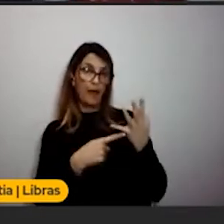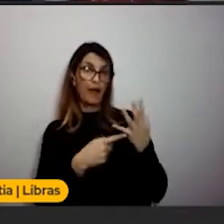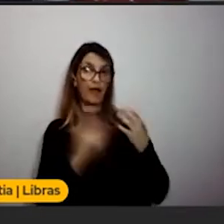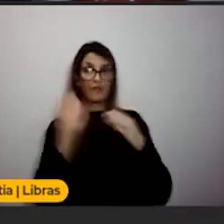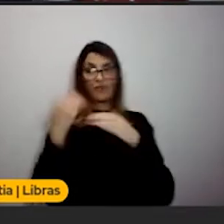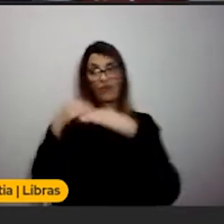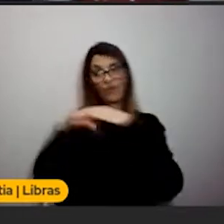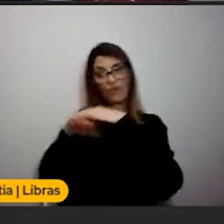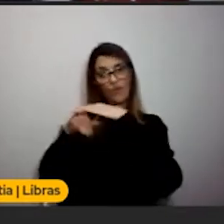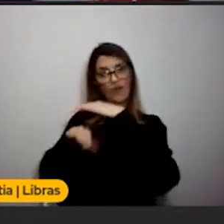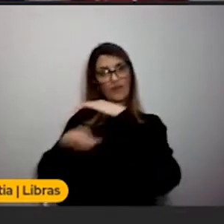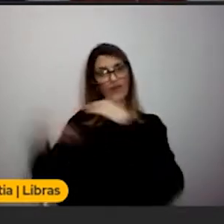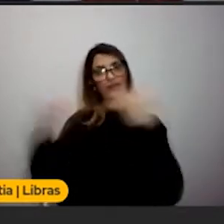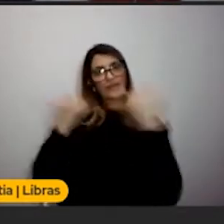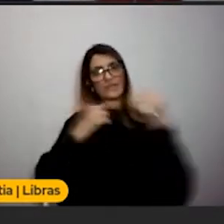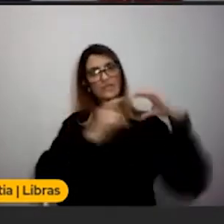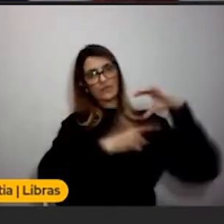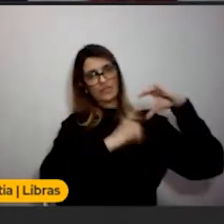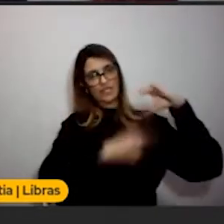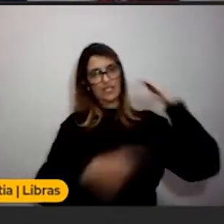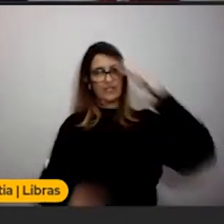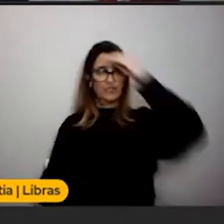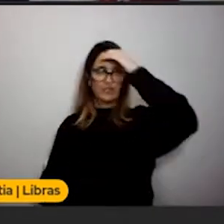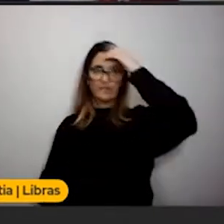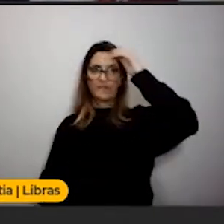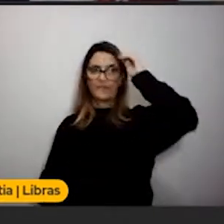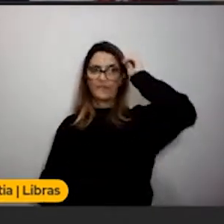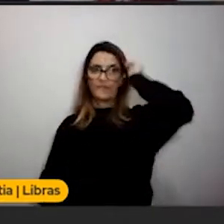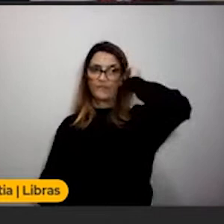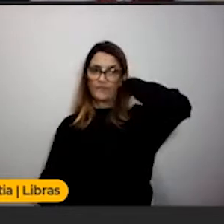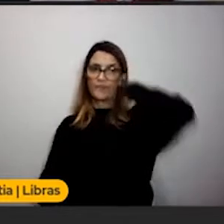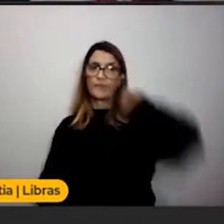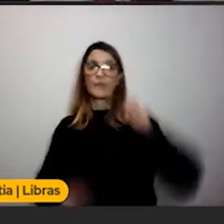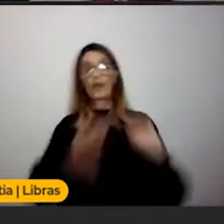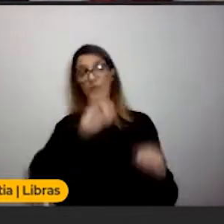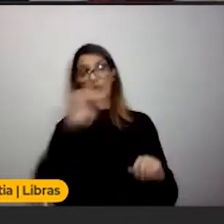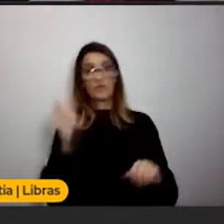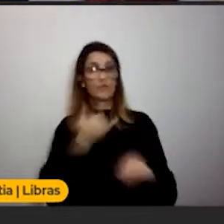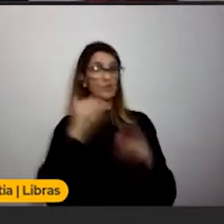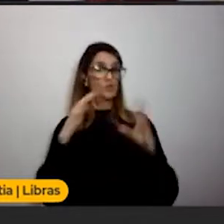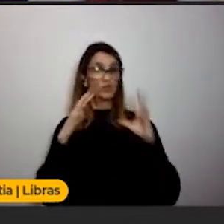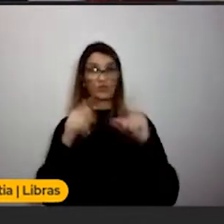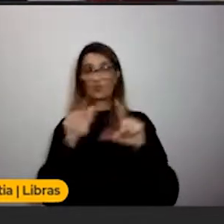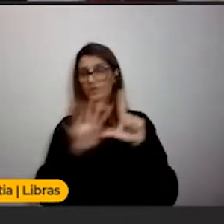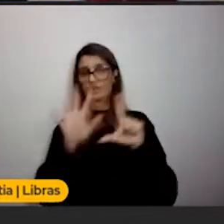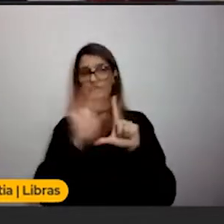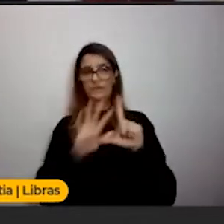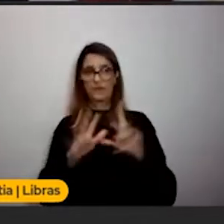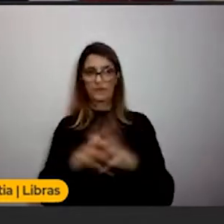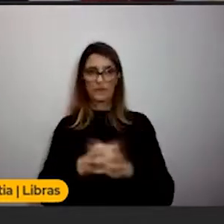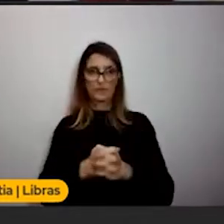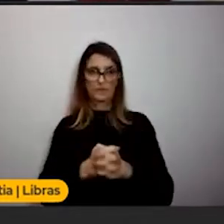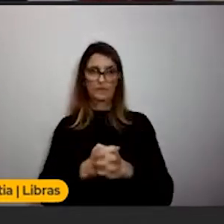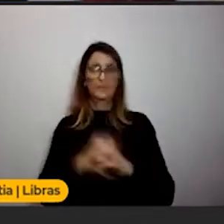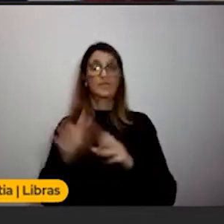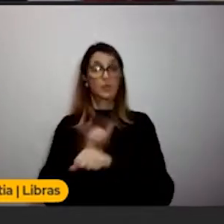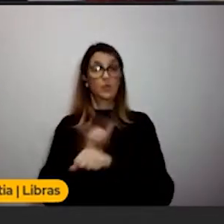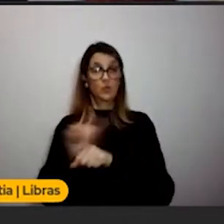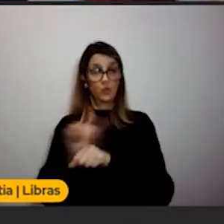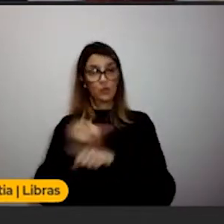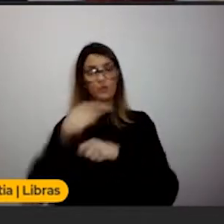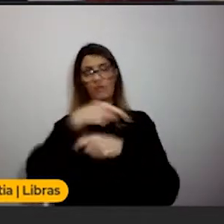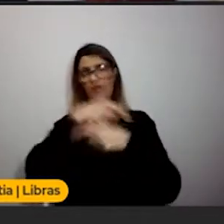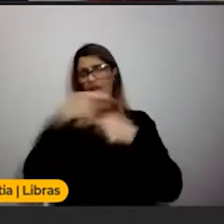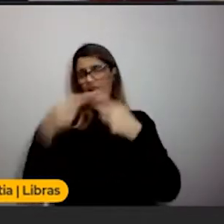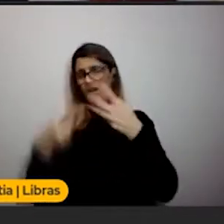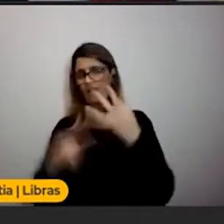dados. E aproveite todos os recursos da plataforma. Então, o YouTube tem vários recursos muito